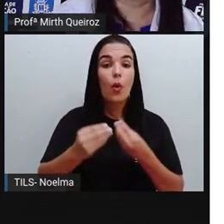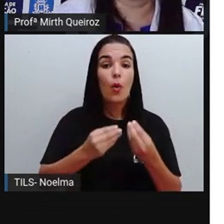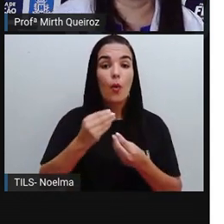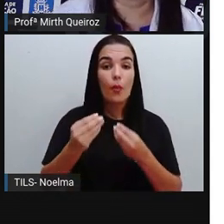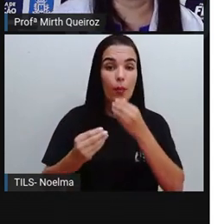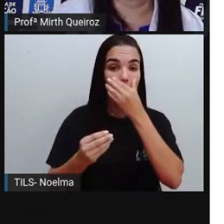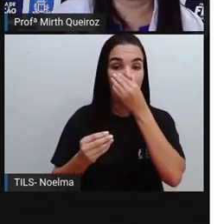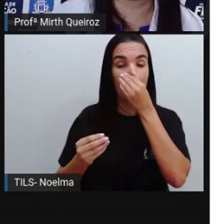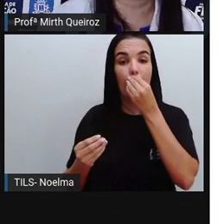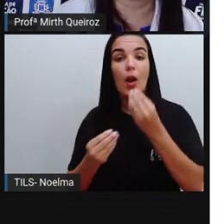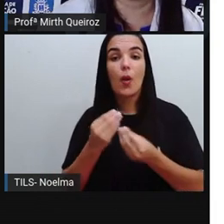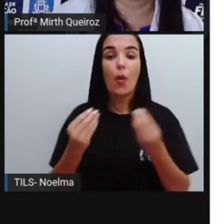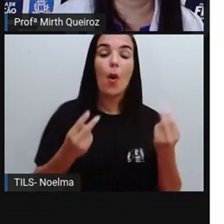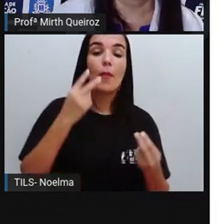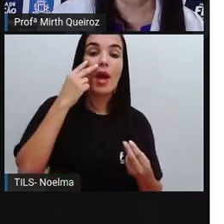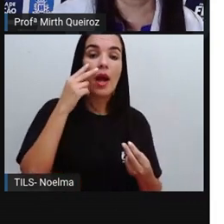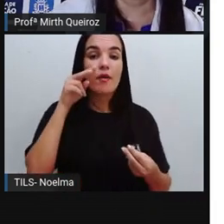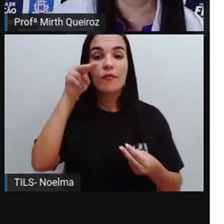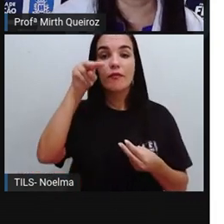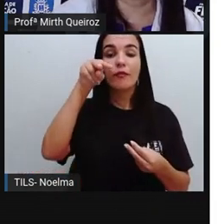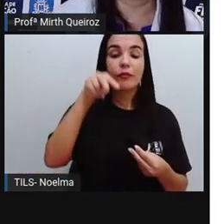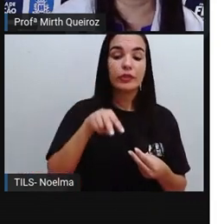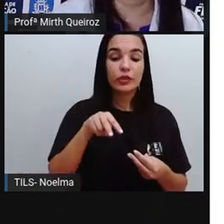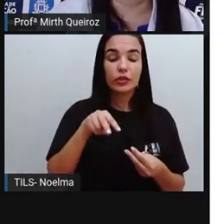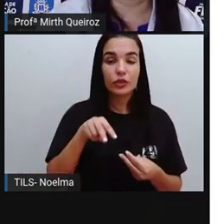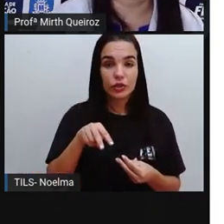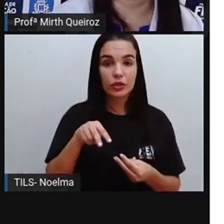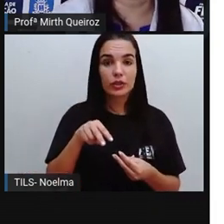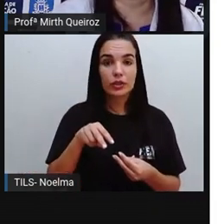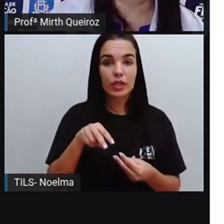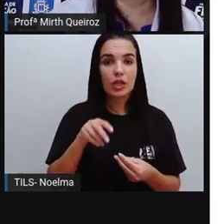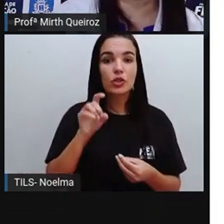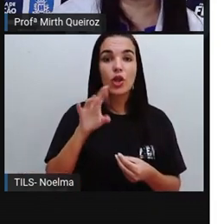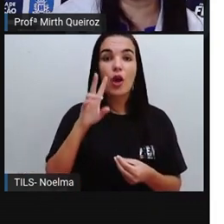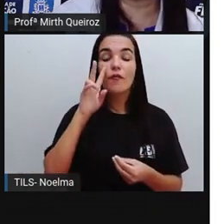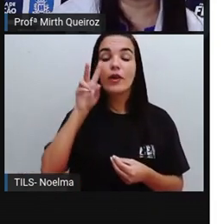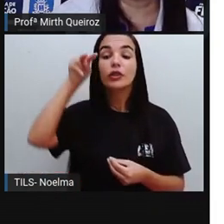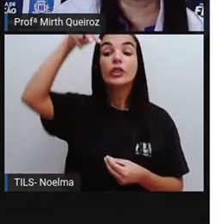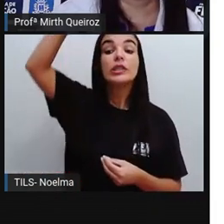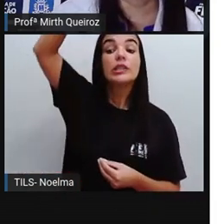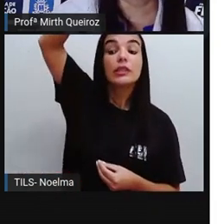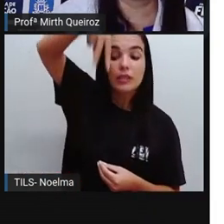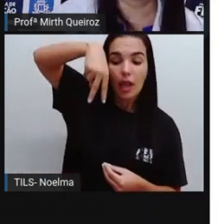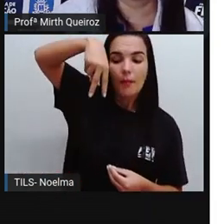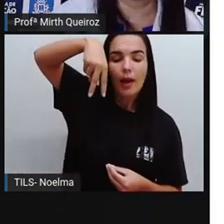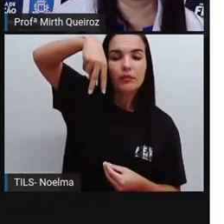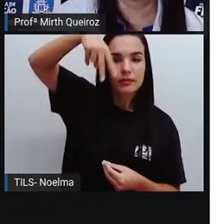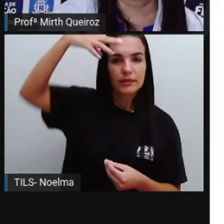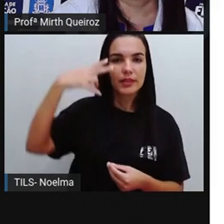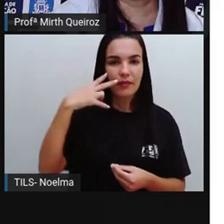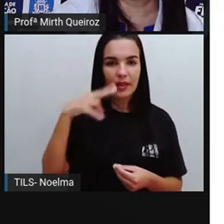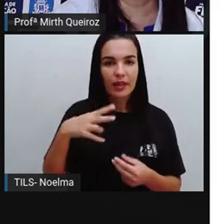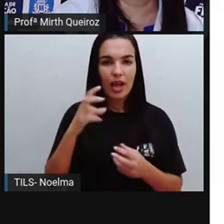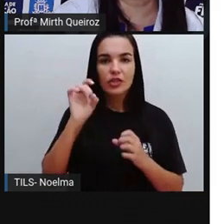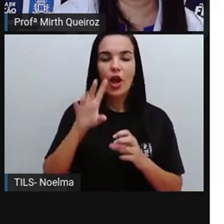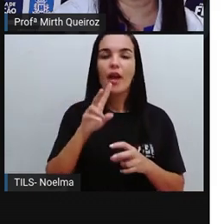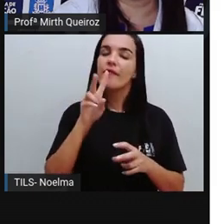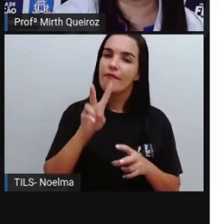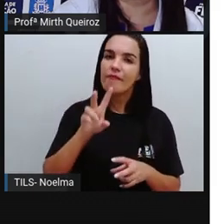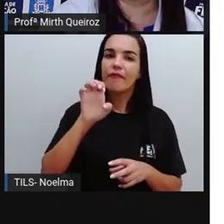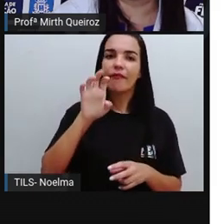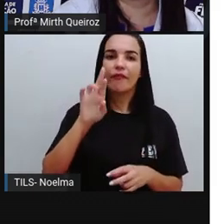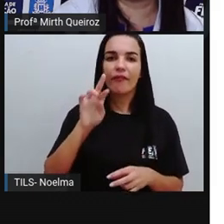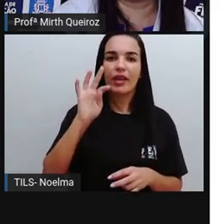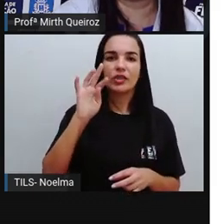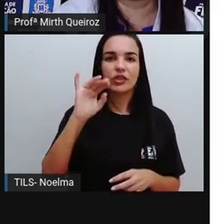A cadeira não, o objeto, né? Perdão. Na visão vertical, o objeto, ele é visto de cima. Observe aí como ficou